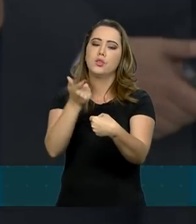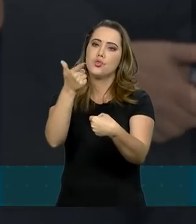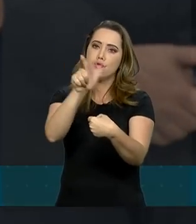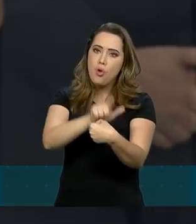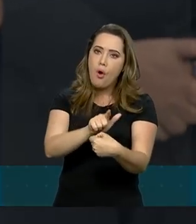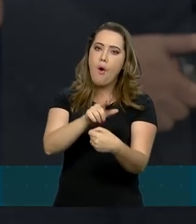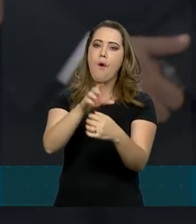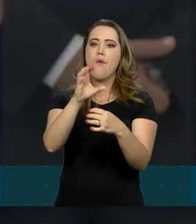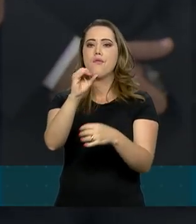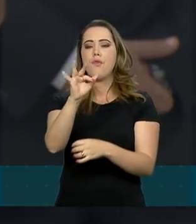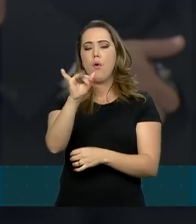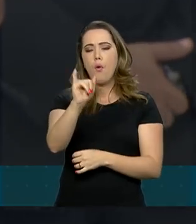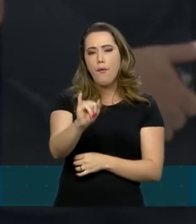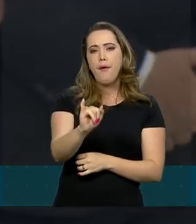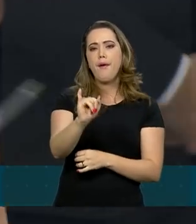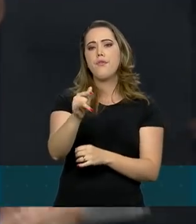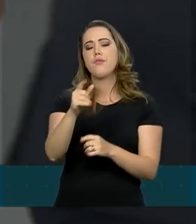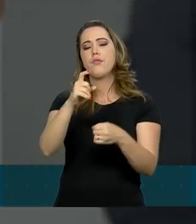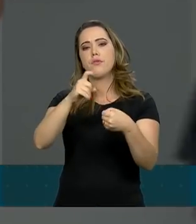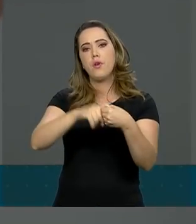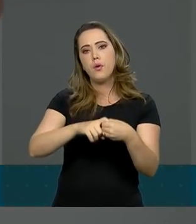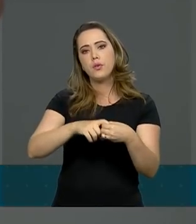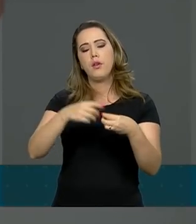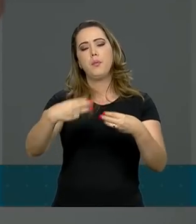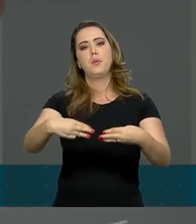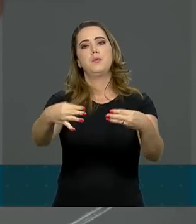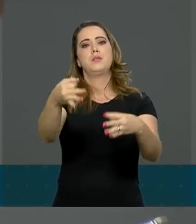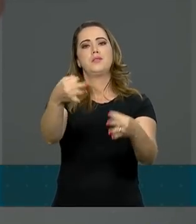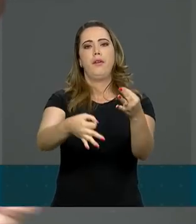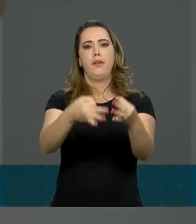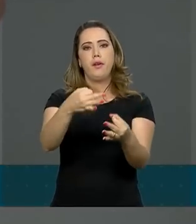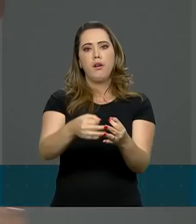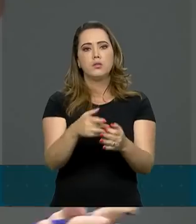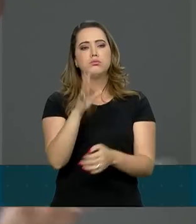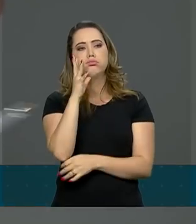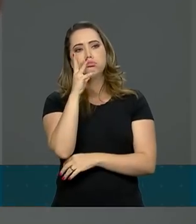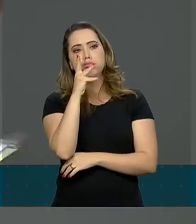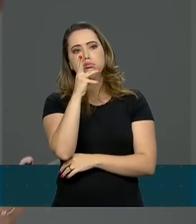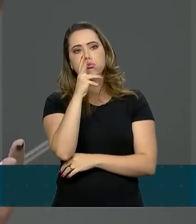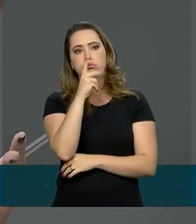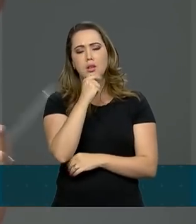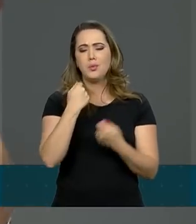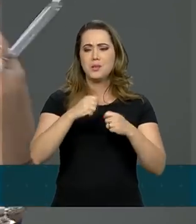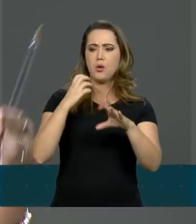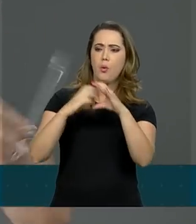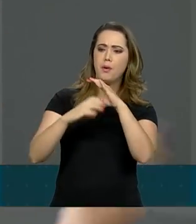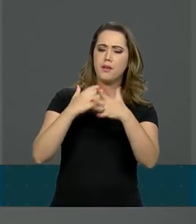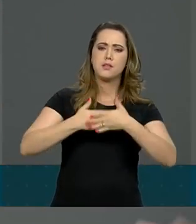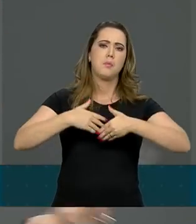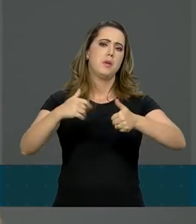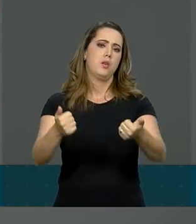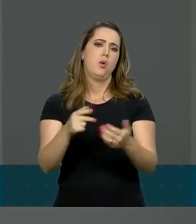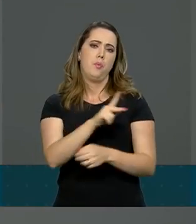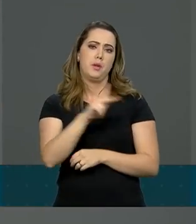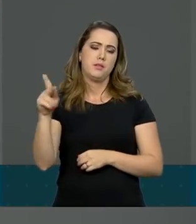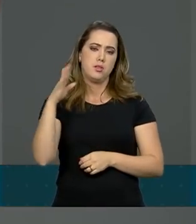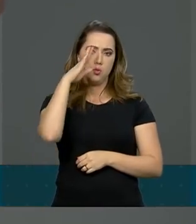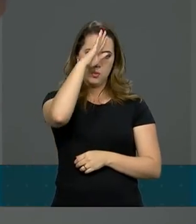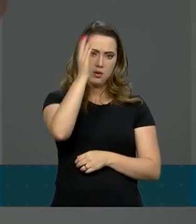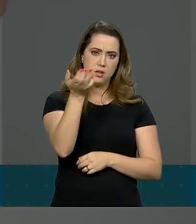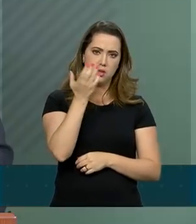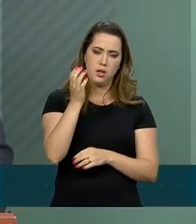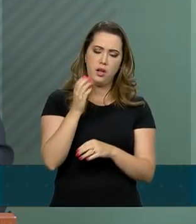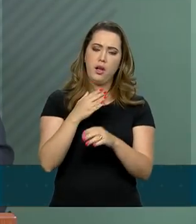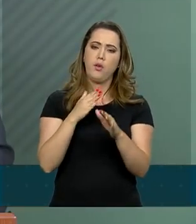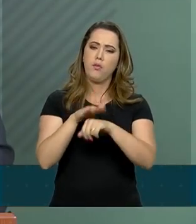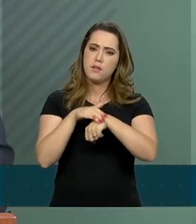teria que voltar a MP para a Câmara, levaria mais tempo? Não está havendo aí uma falta de comunicação? O presidente tem a intenção de conversar com o